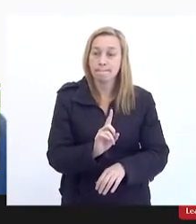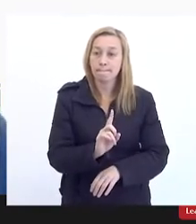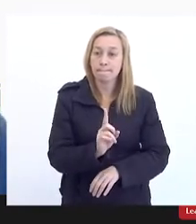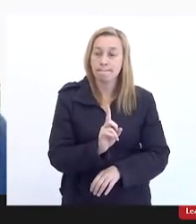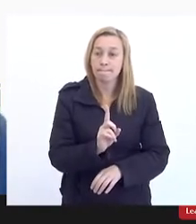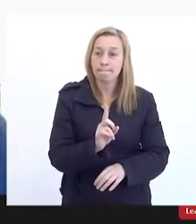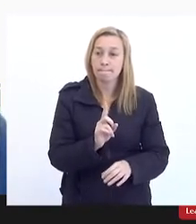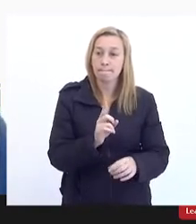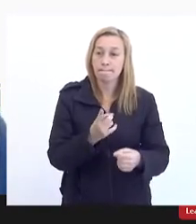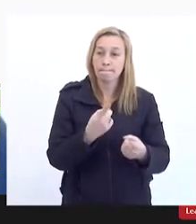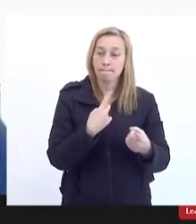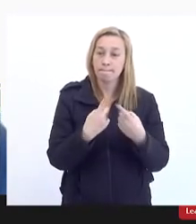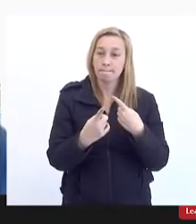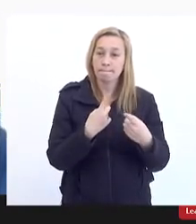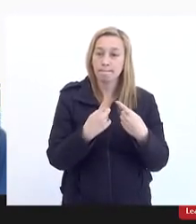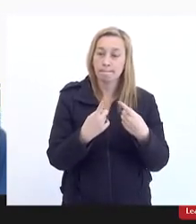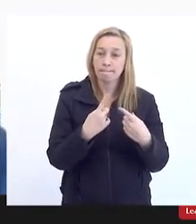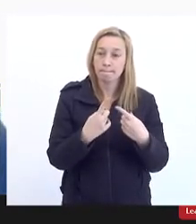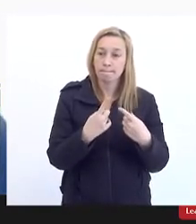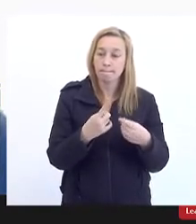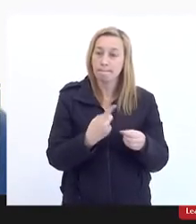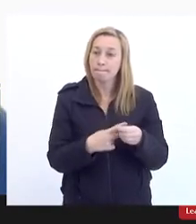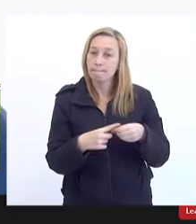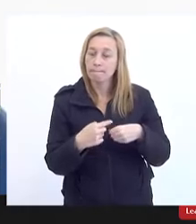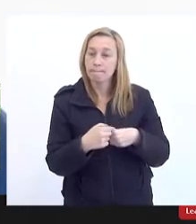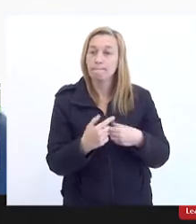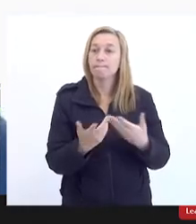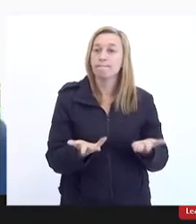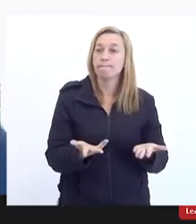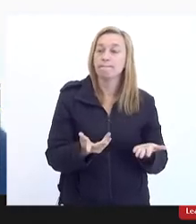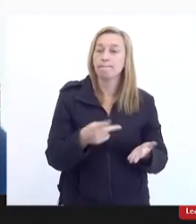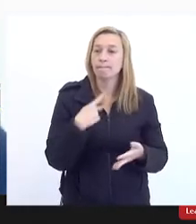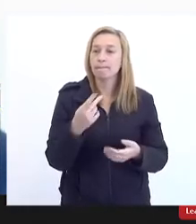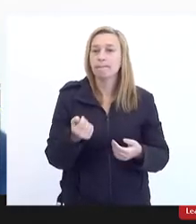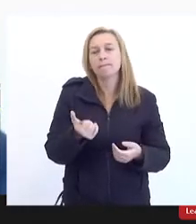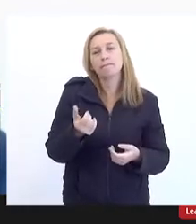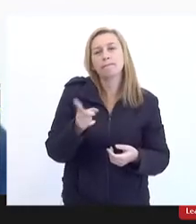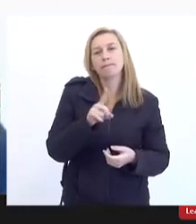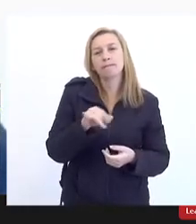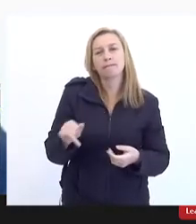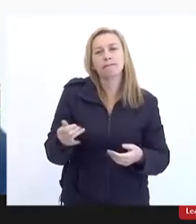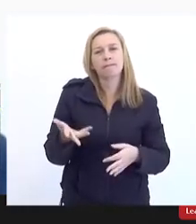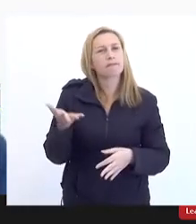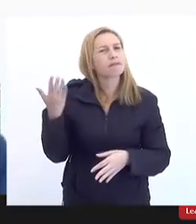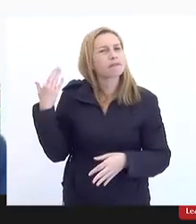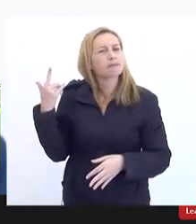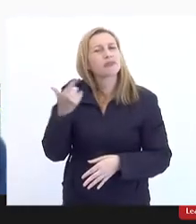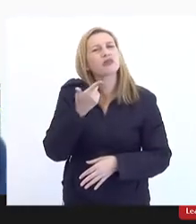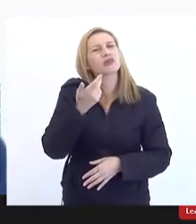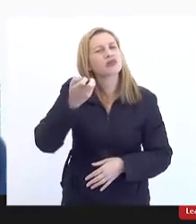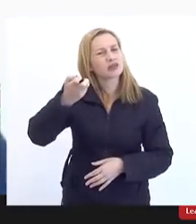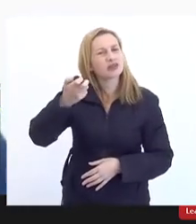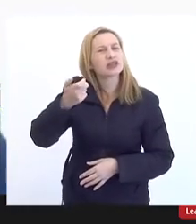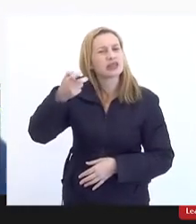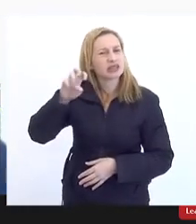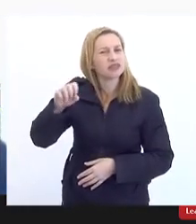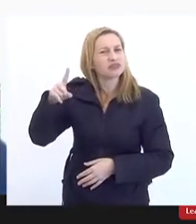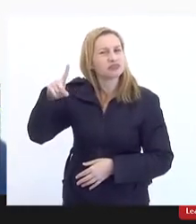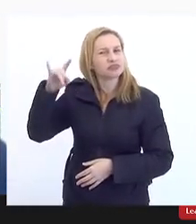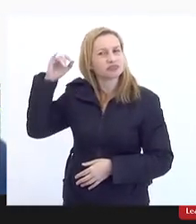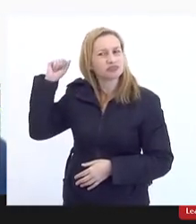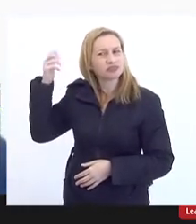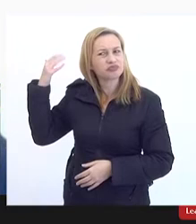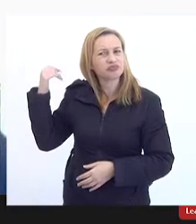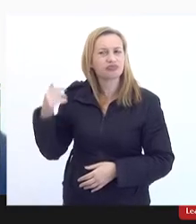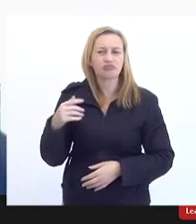interação com os municípios nós acabamos de fazer há poucos dias atrás há 15 dias atrás aqui no comitê do médio paraíba